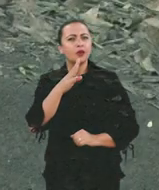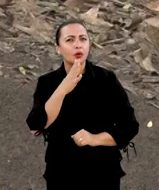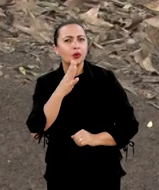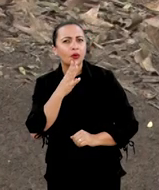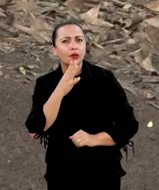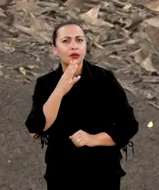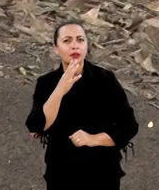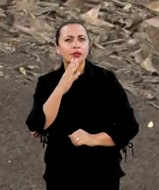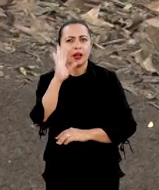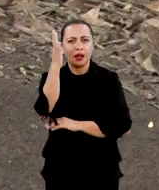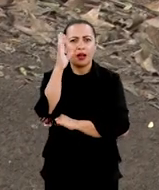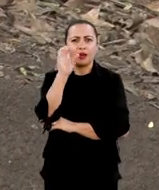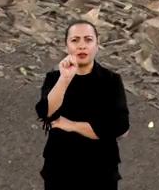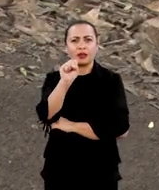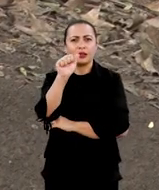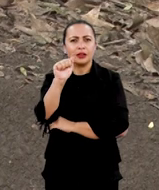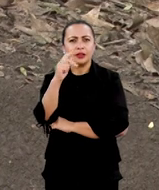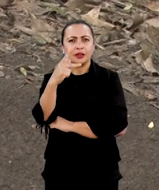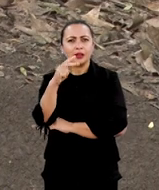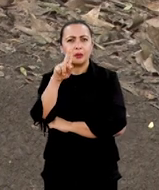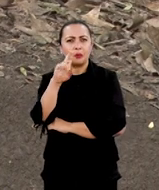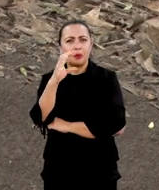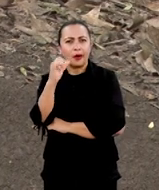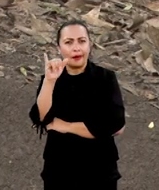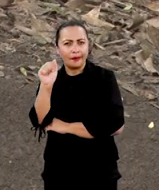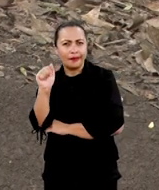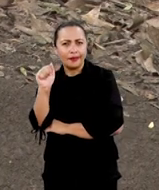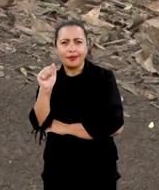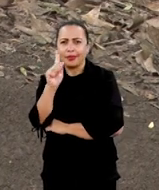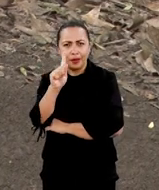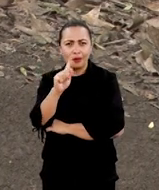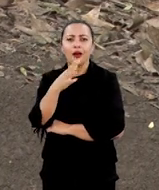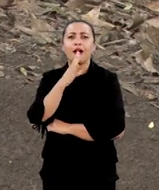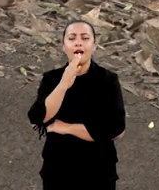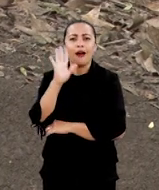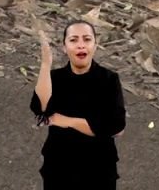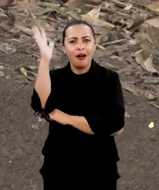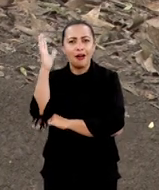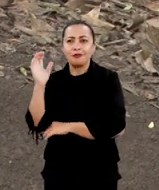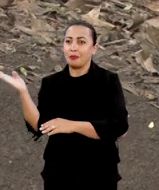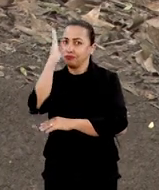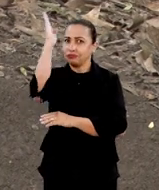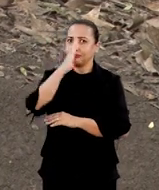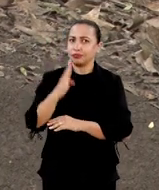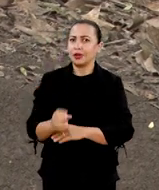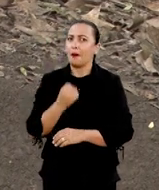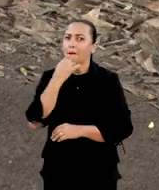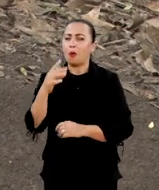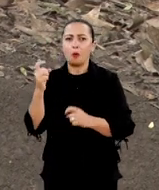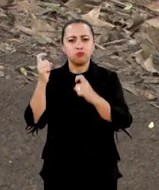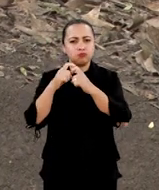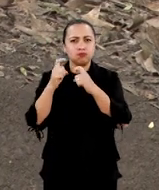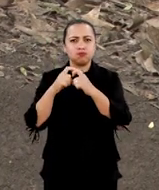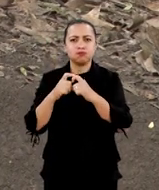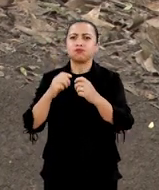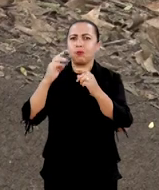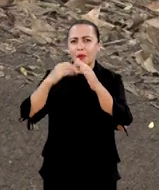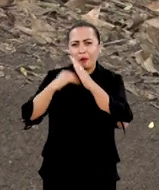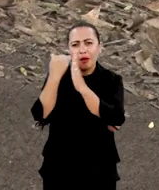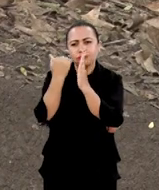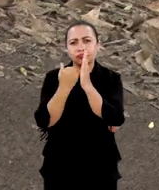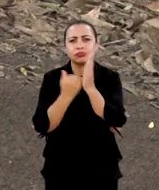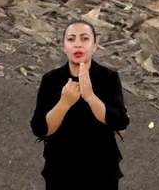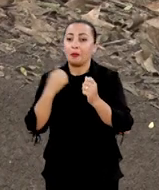Você conhece a sapucaia? É uma frondosa árvore brasileira de muitas propriedades medicinais.